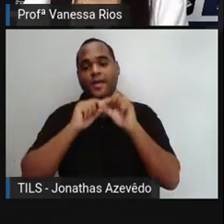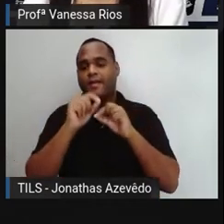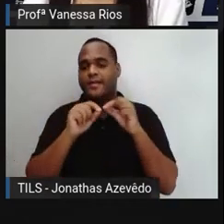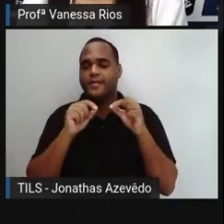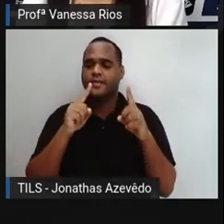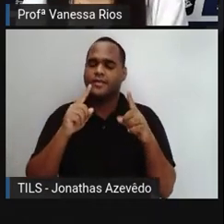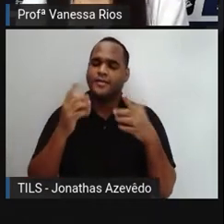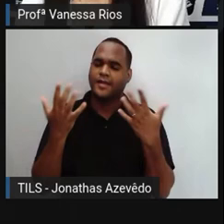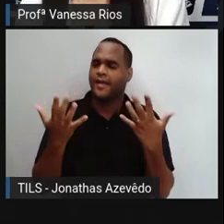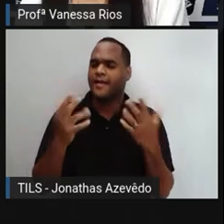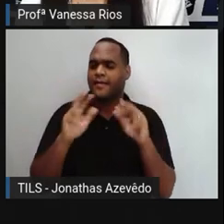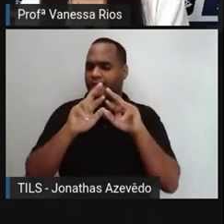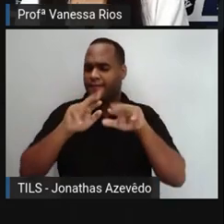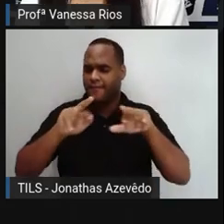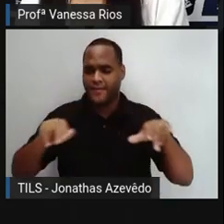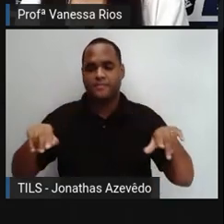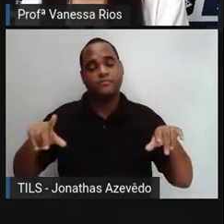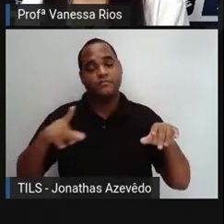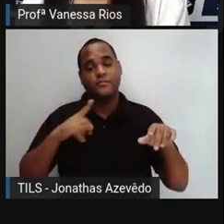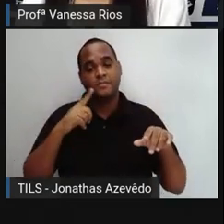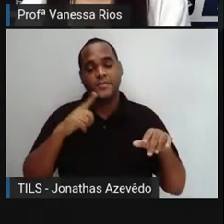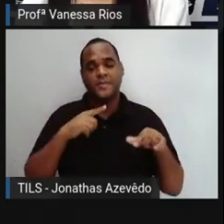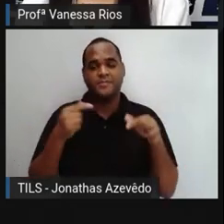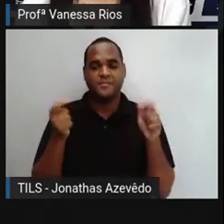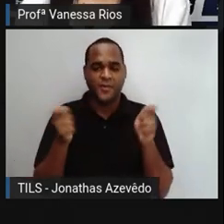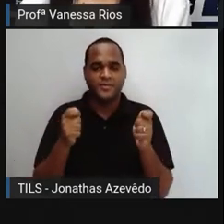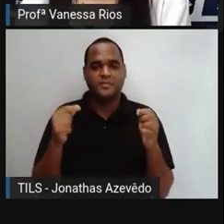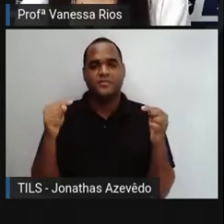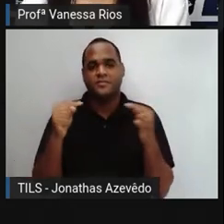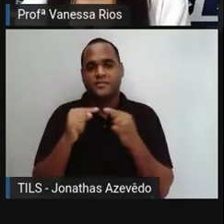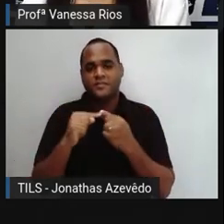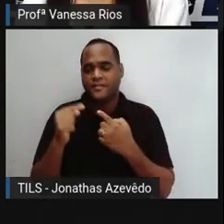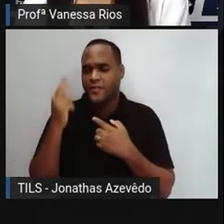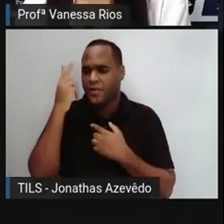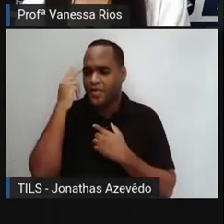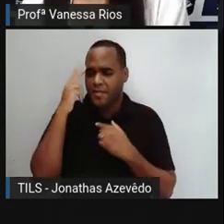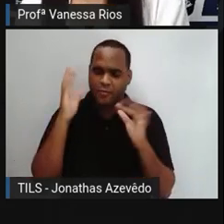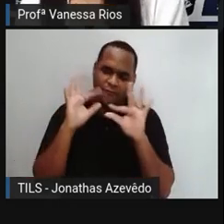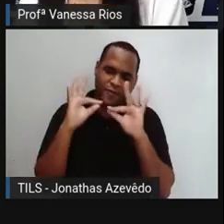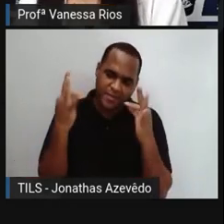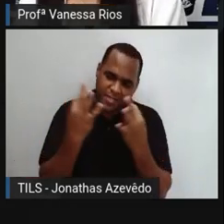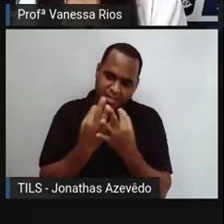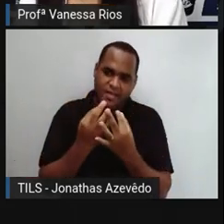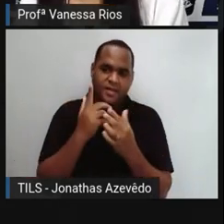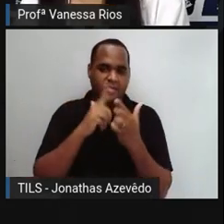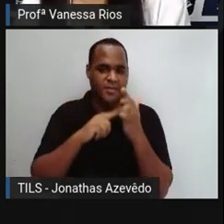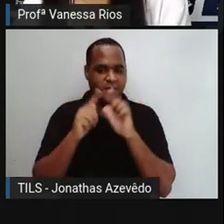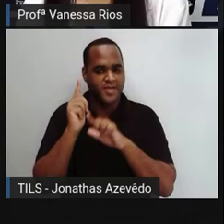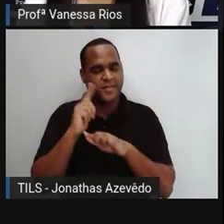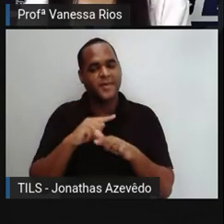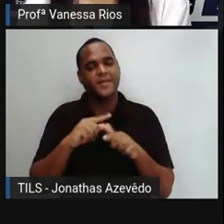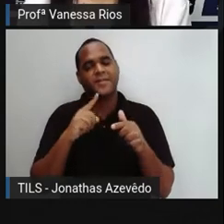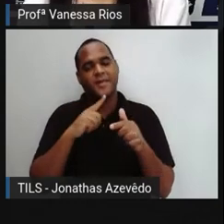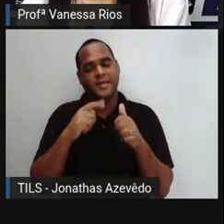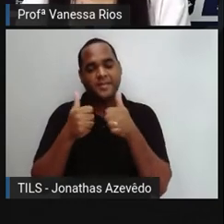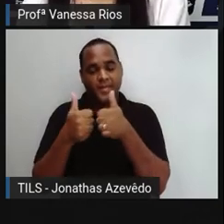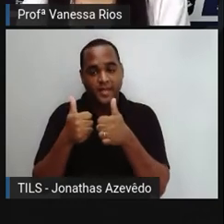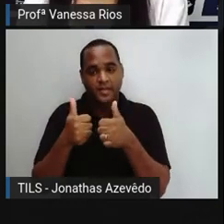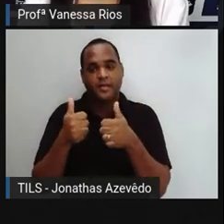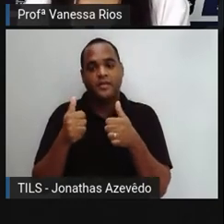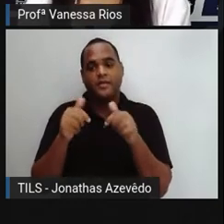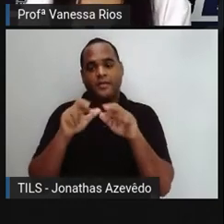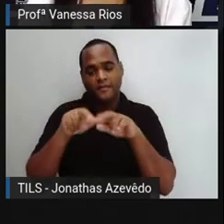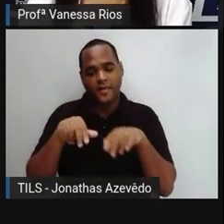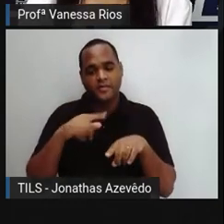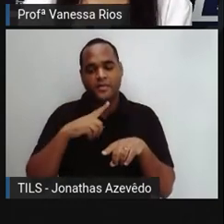atividades que, provavelmente, são feitas em família, são realizadas em família dentro das